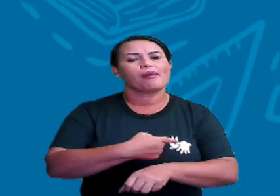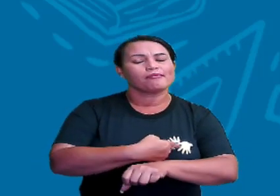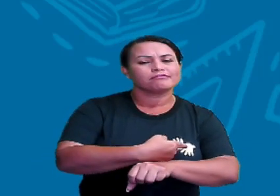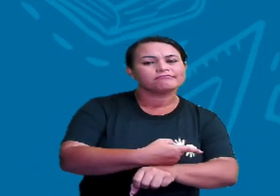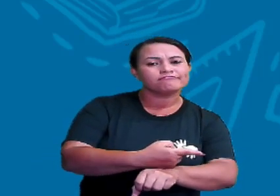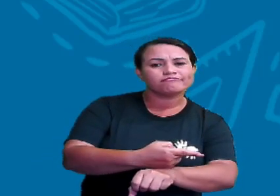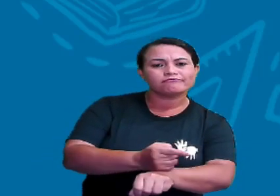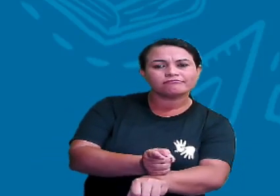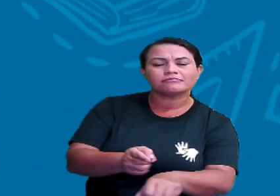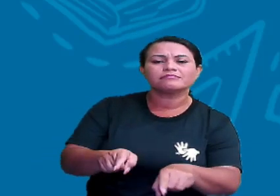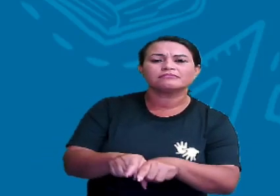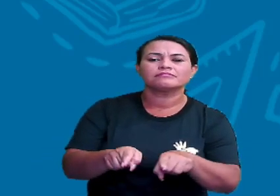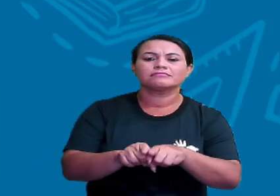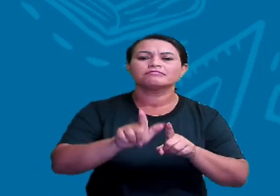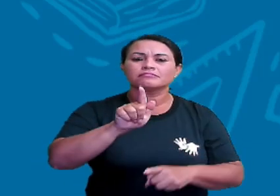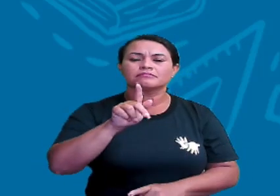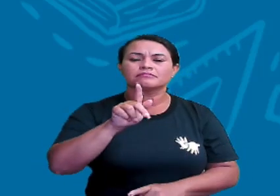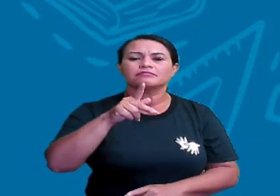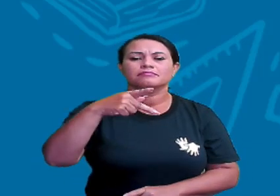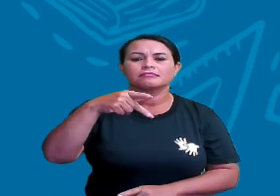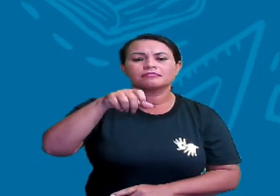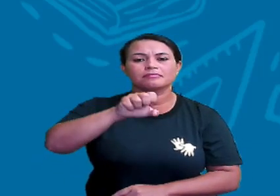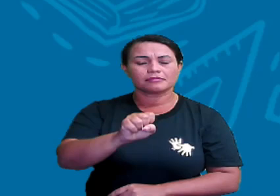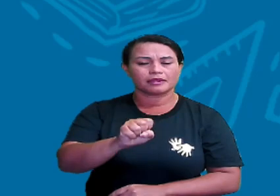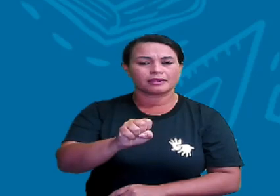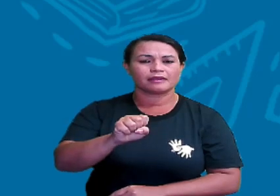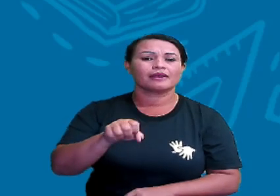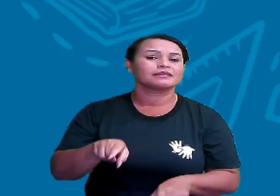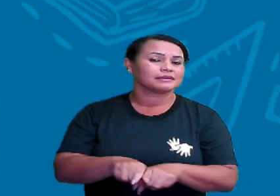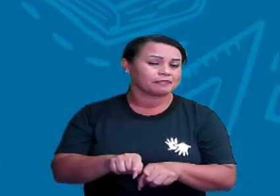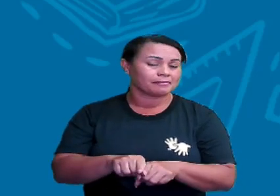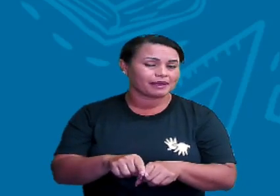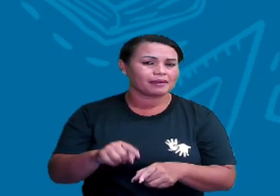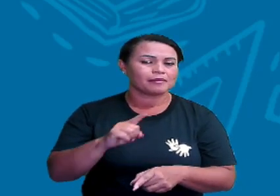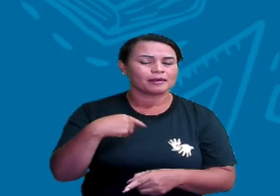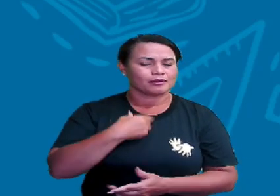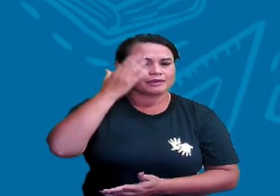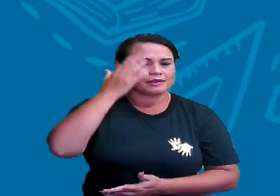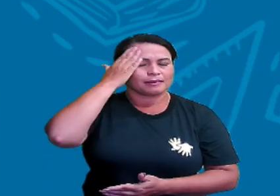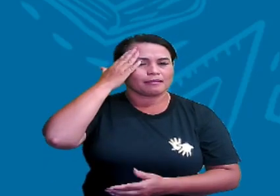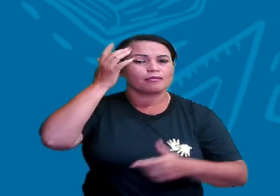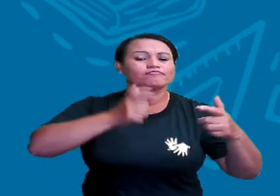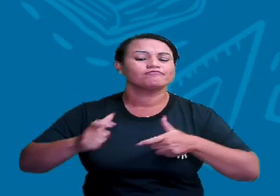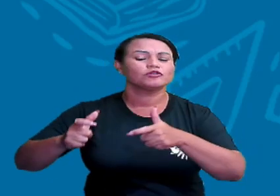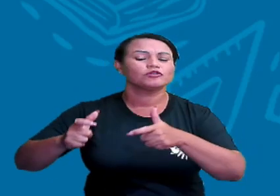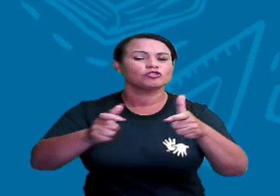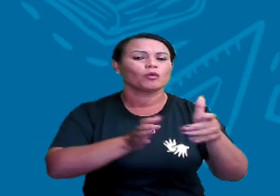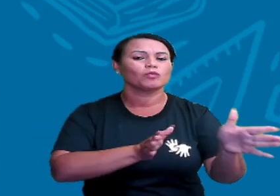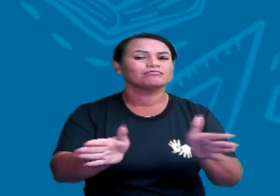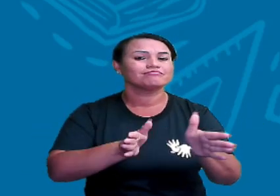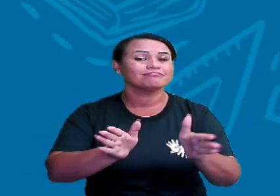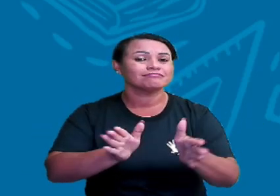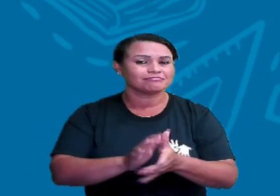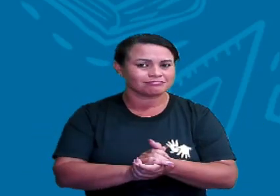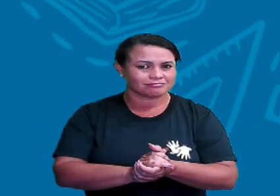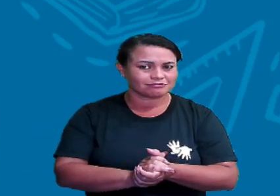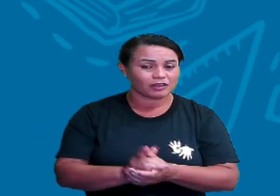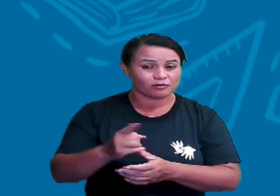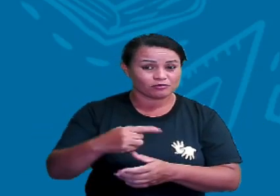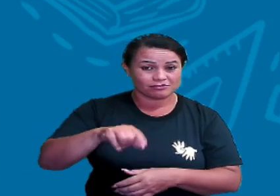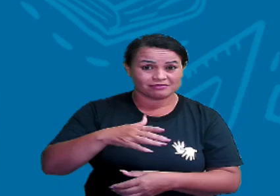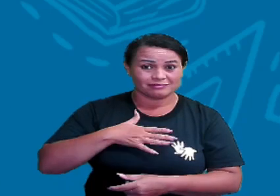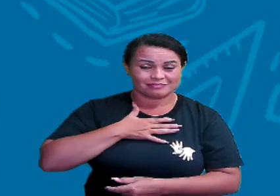alguns meios que a gente usa para se localizar, tá certo? Para se orientar, tá bom? Então todo mundo